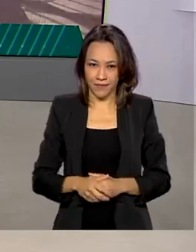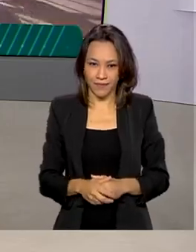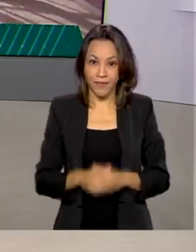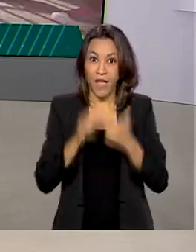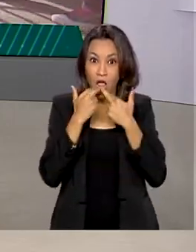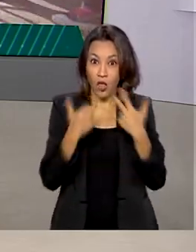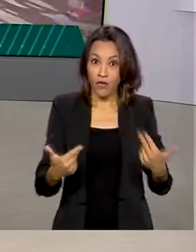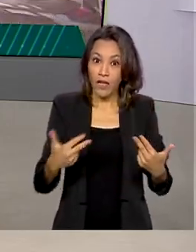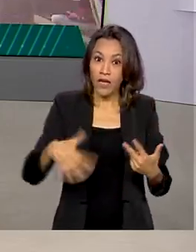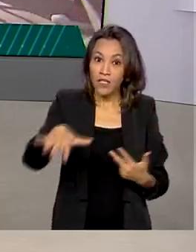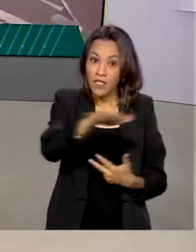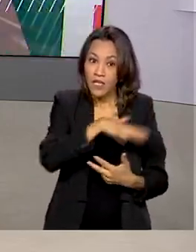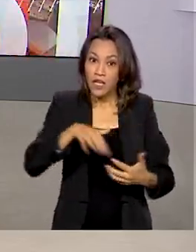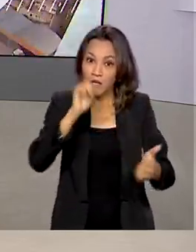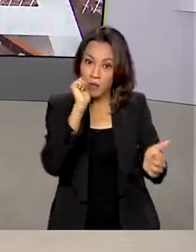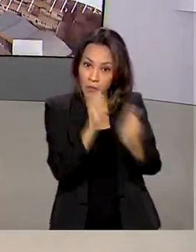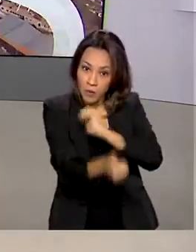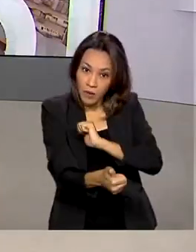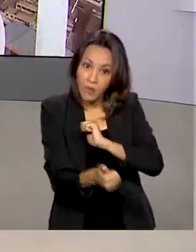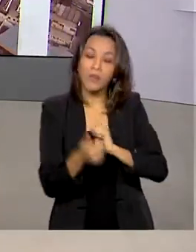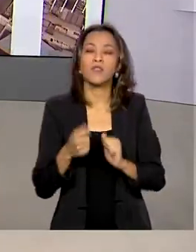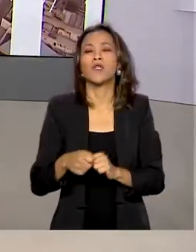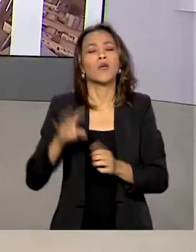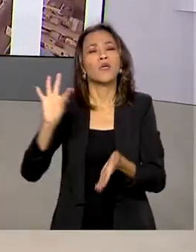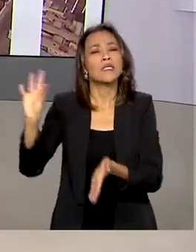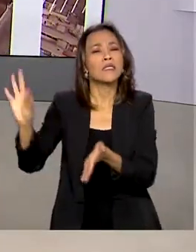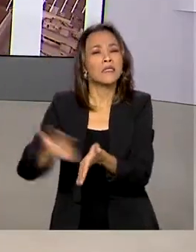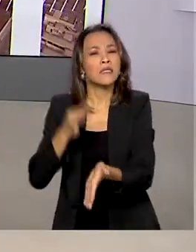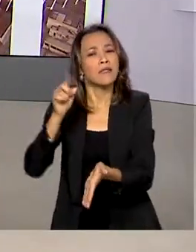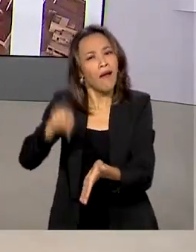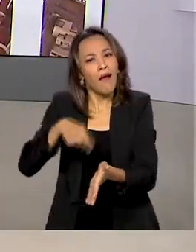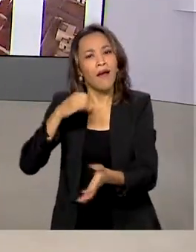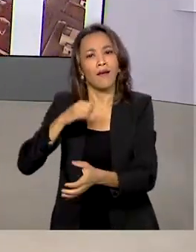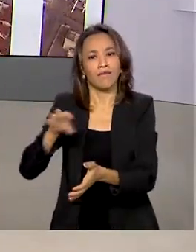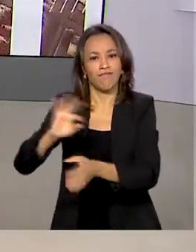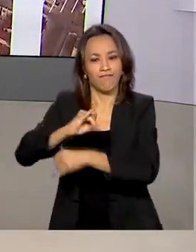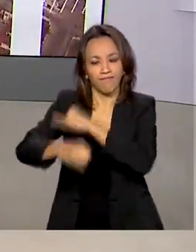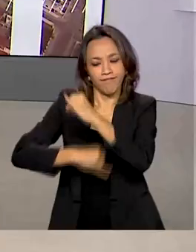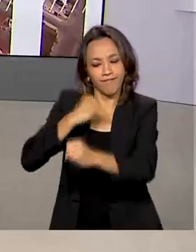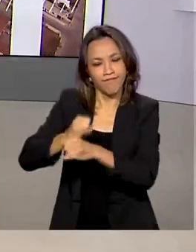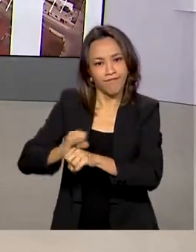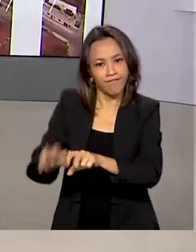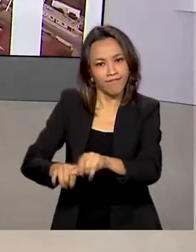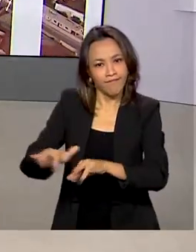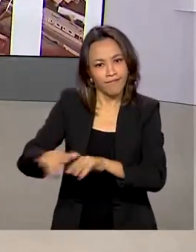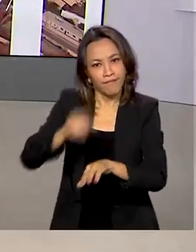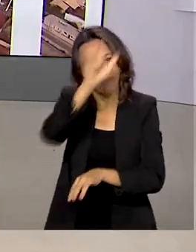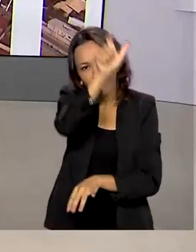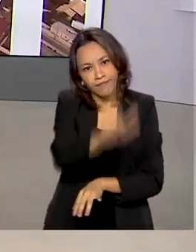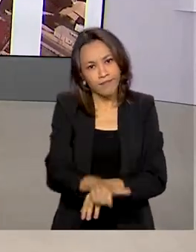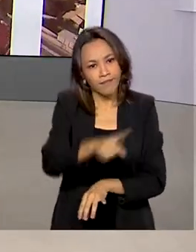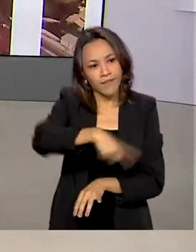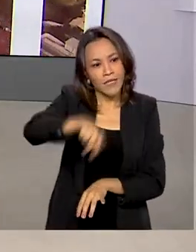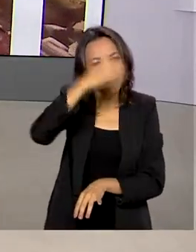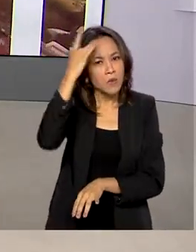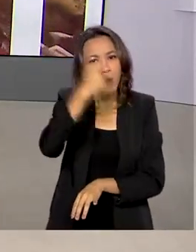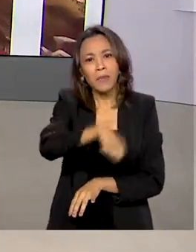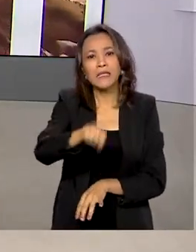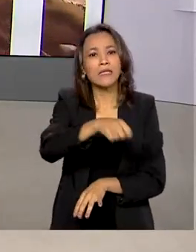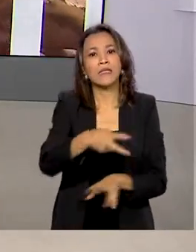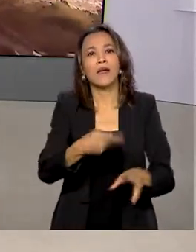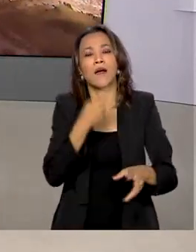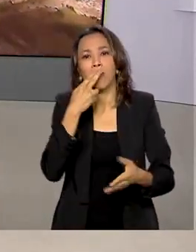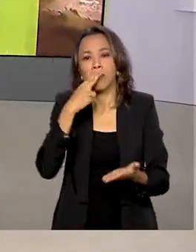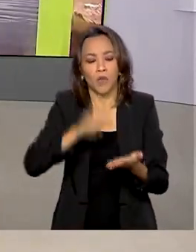Novidades no Bolsa Atleta. O sistema de inscrição será digital e os candidatos não vão precisar mais enviar documentos pelos